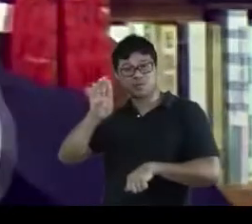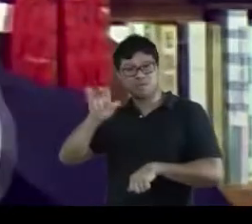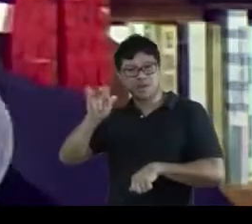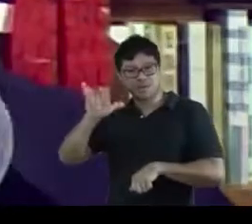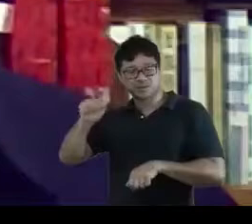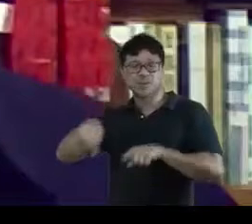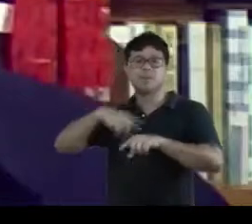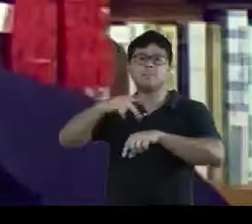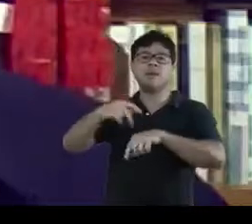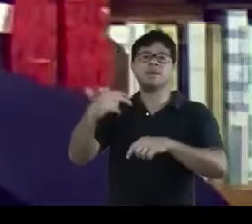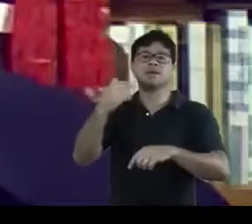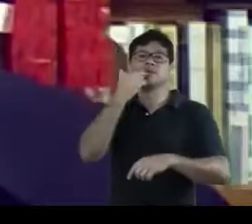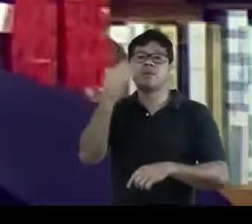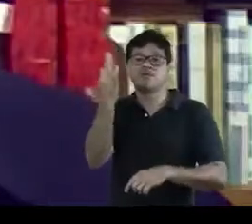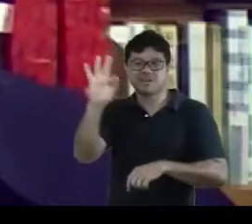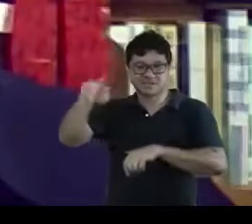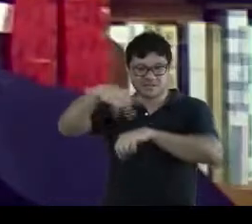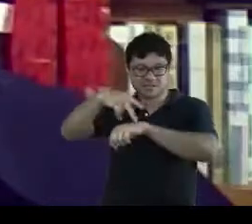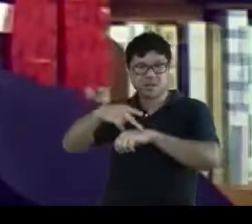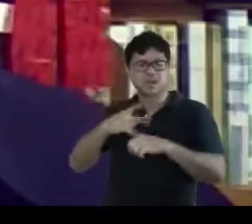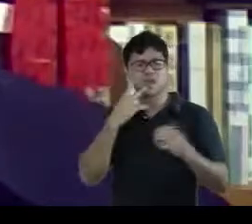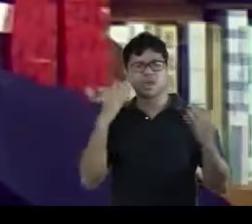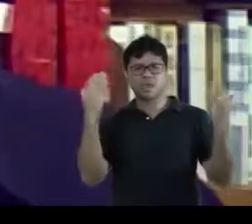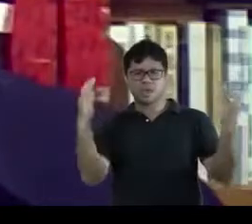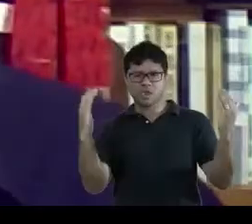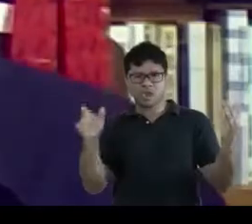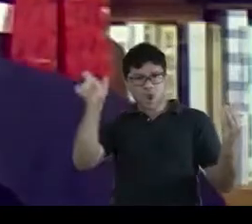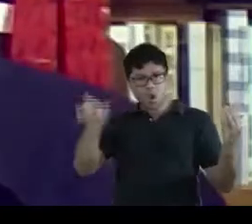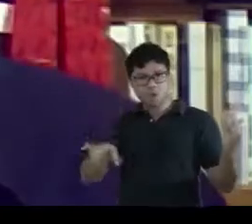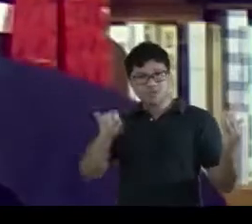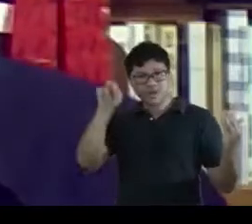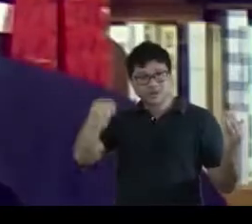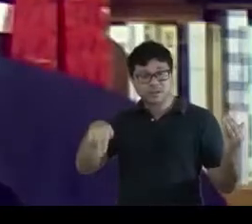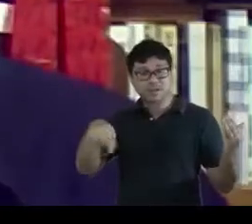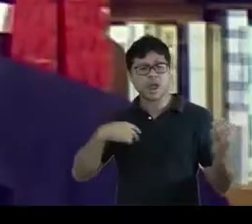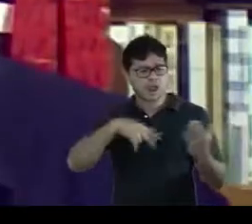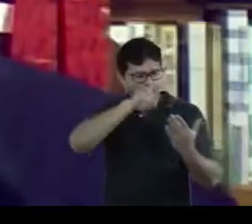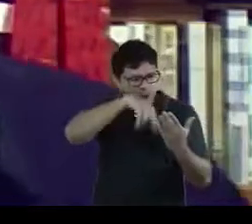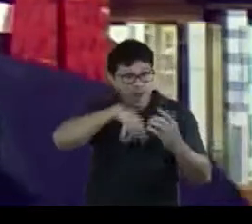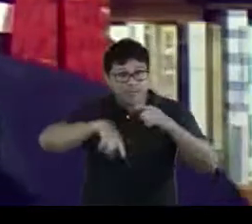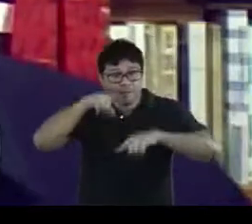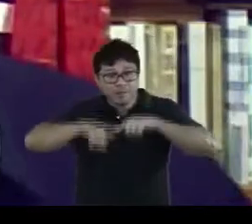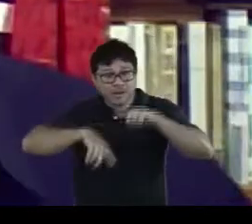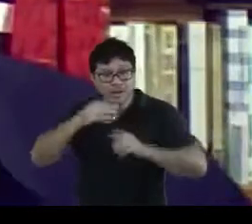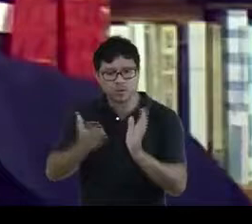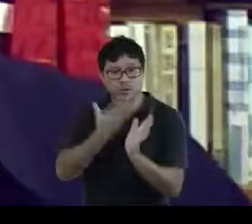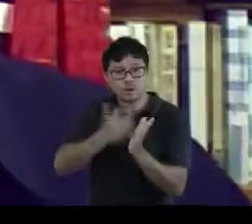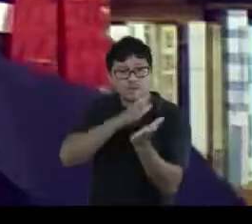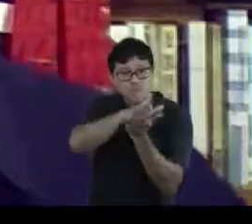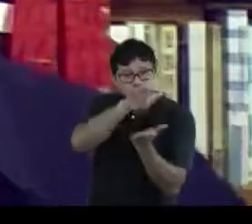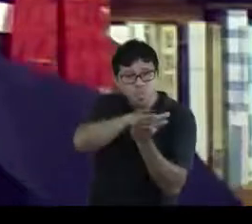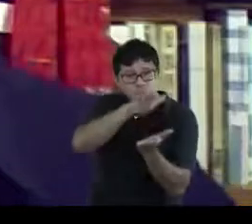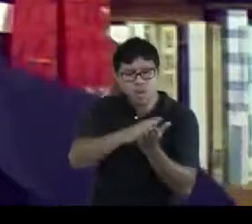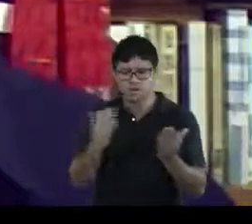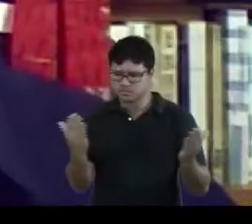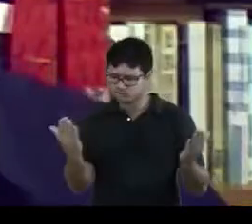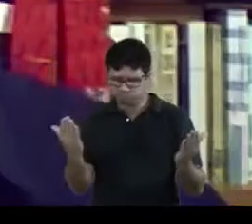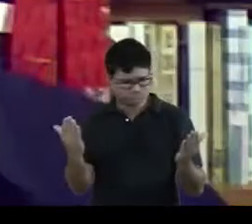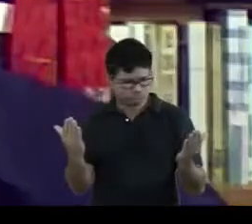franceses. E isso, a leitura da materialidade desses impressos,